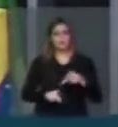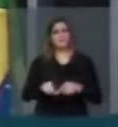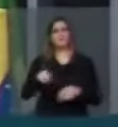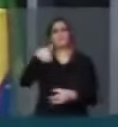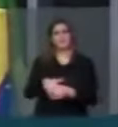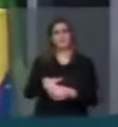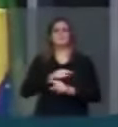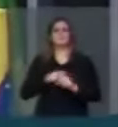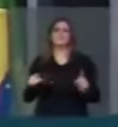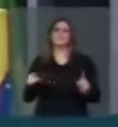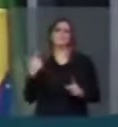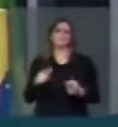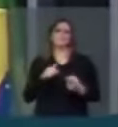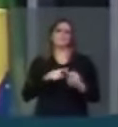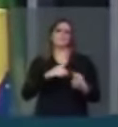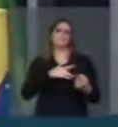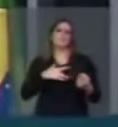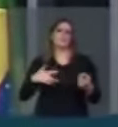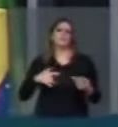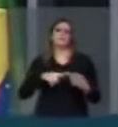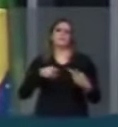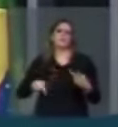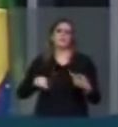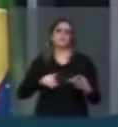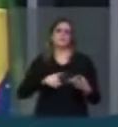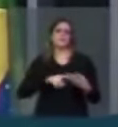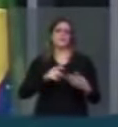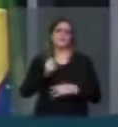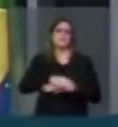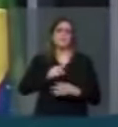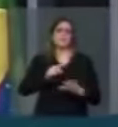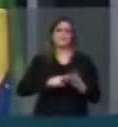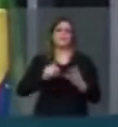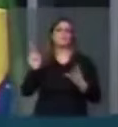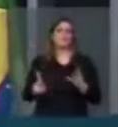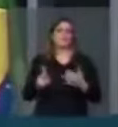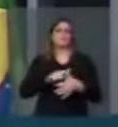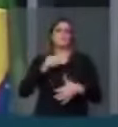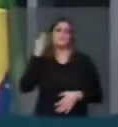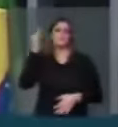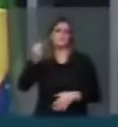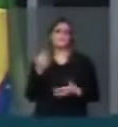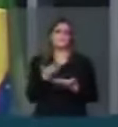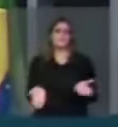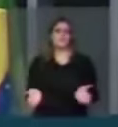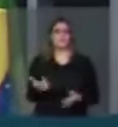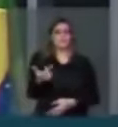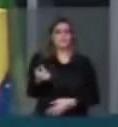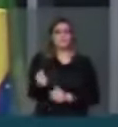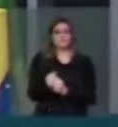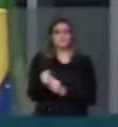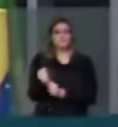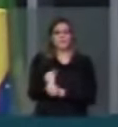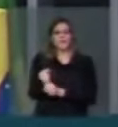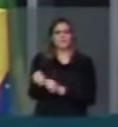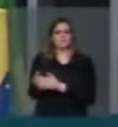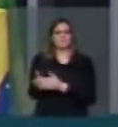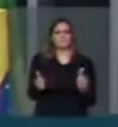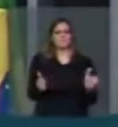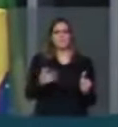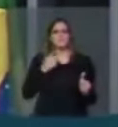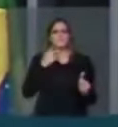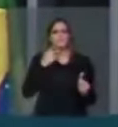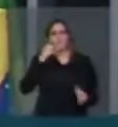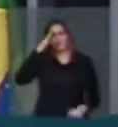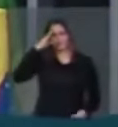segurança, educação, emprego, paz e futuro. Aqueles 20 anos foram apelidados de ditadura,